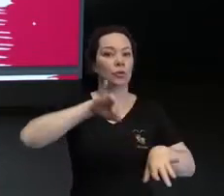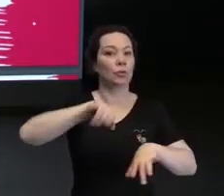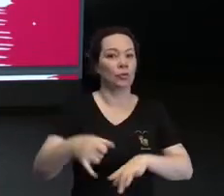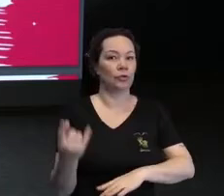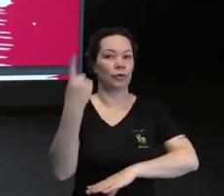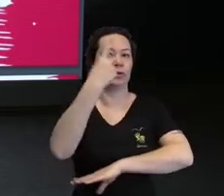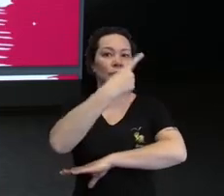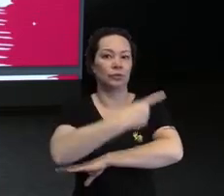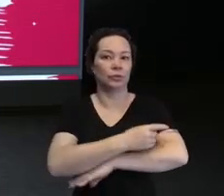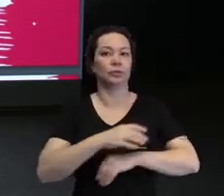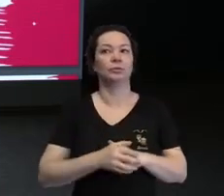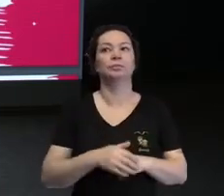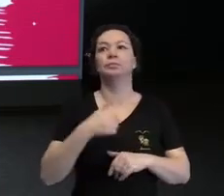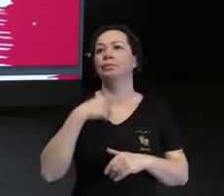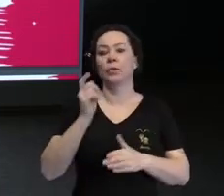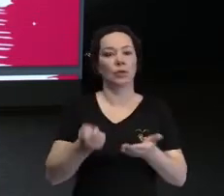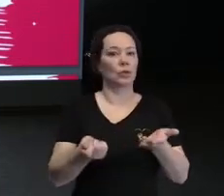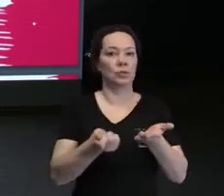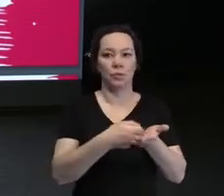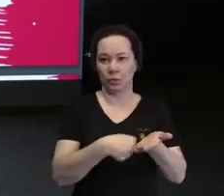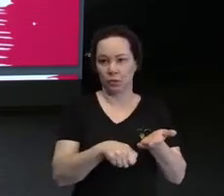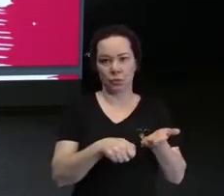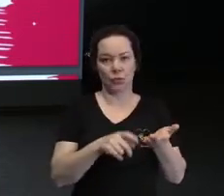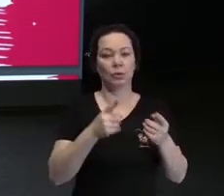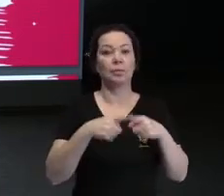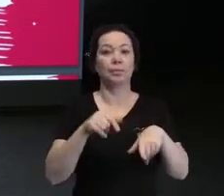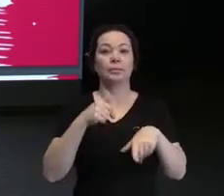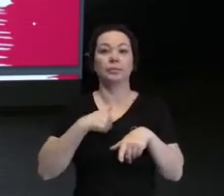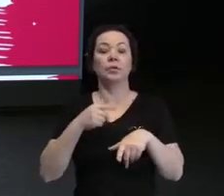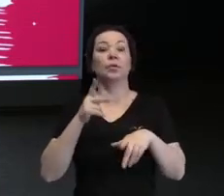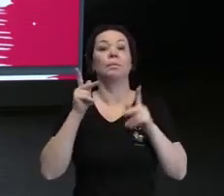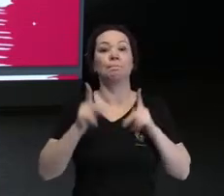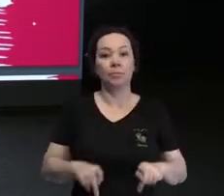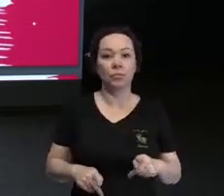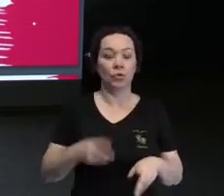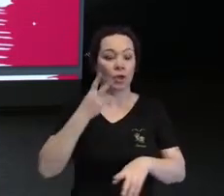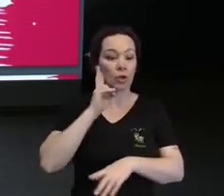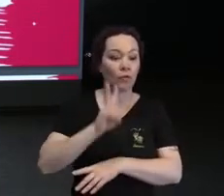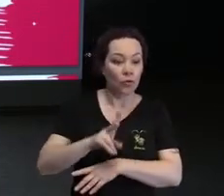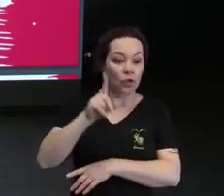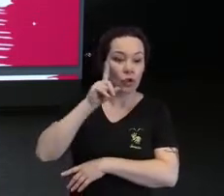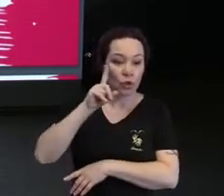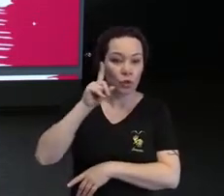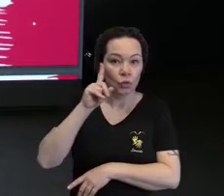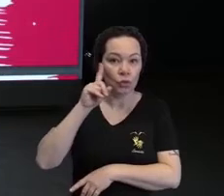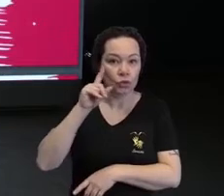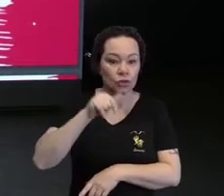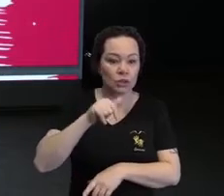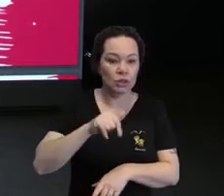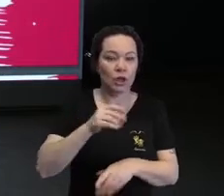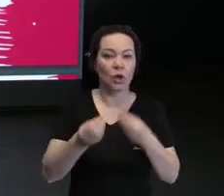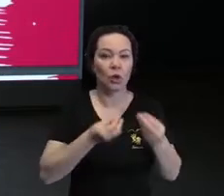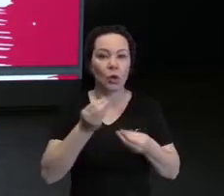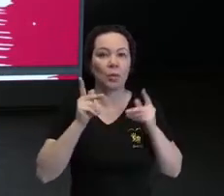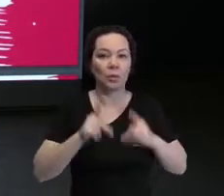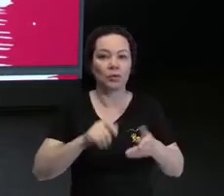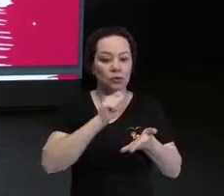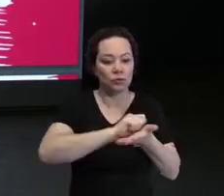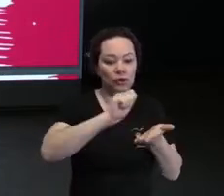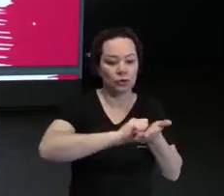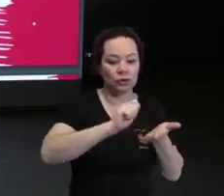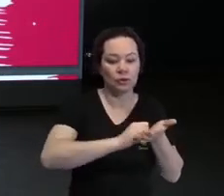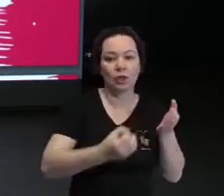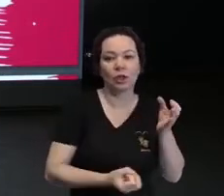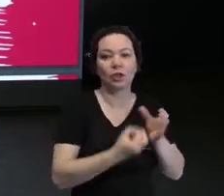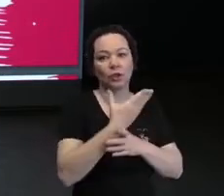Eu não sou autora dele, mas eu sou uma pessoa que pude ver o dia a dia dele acontecer. E sou muito grata, por